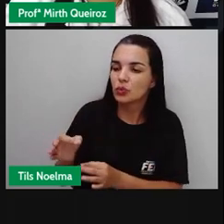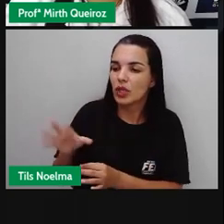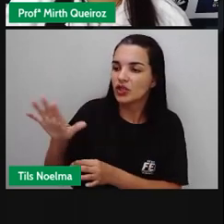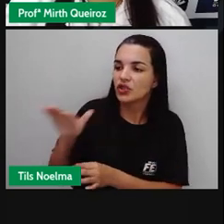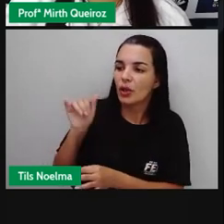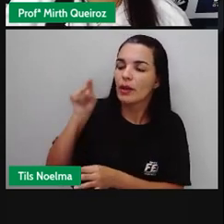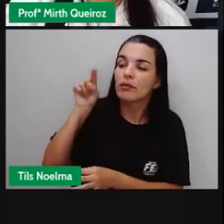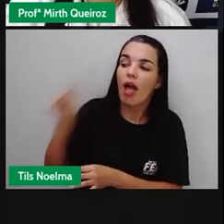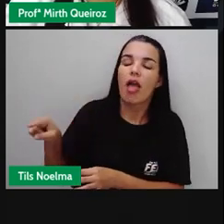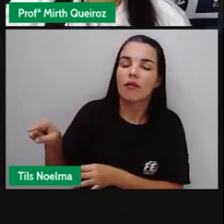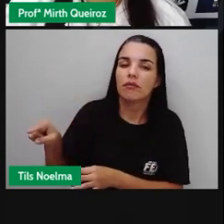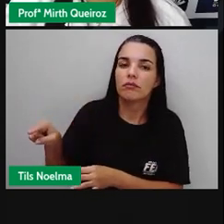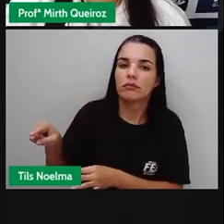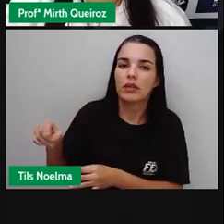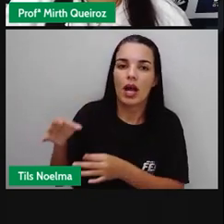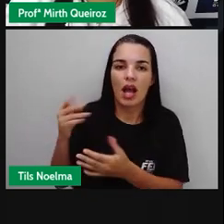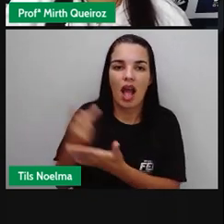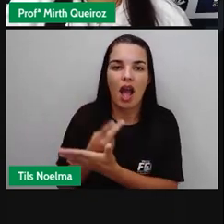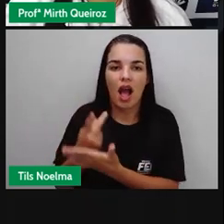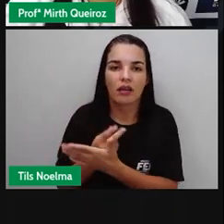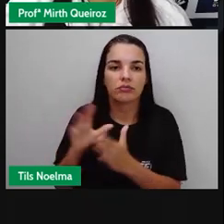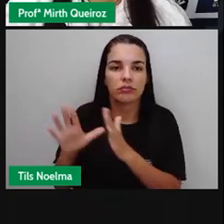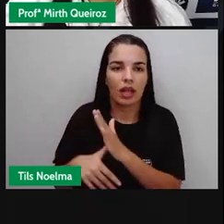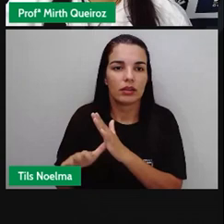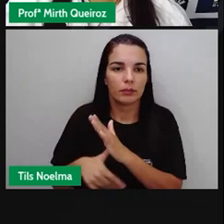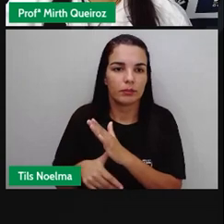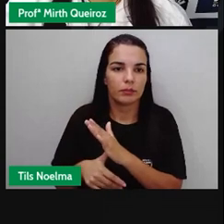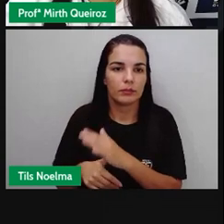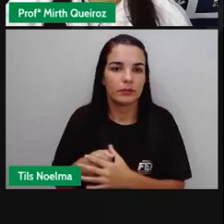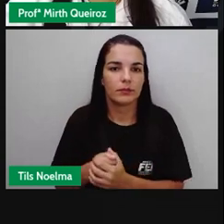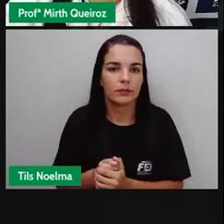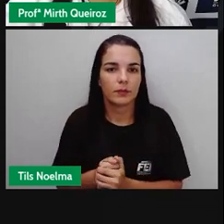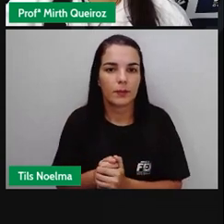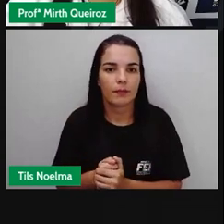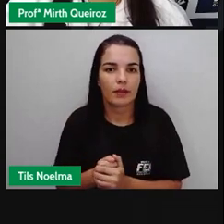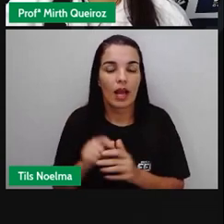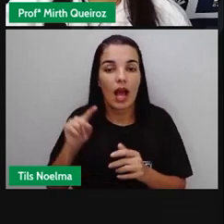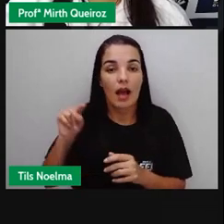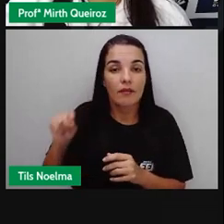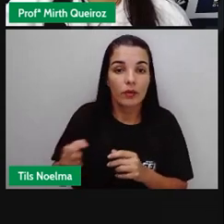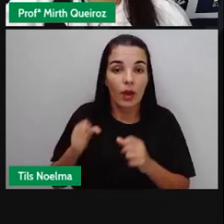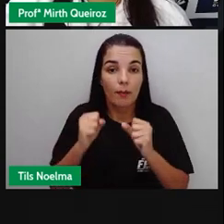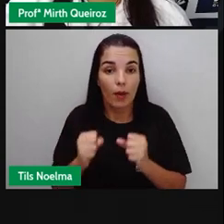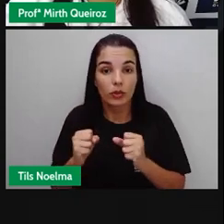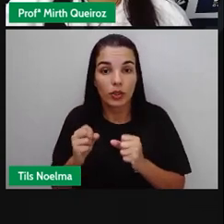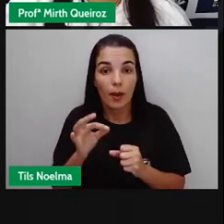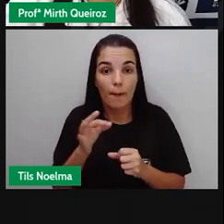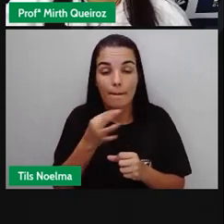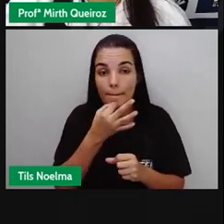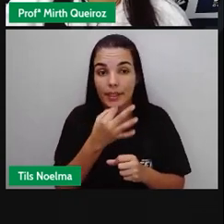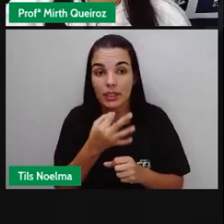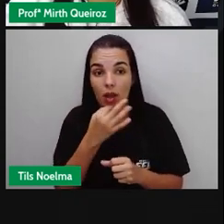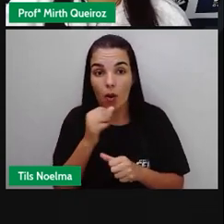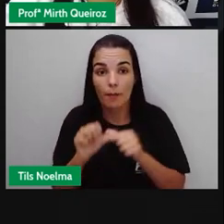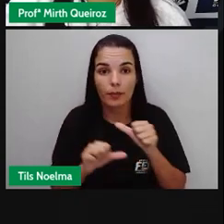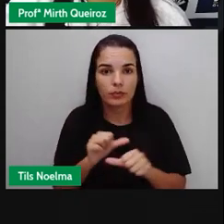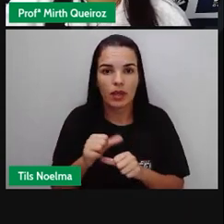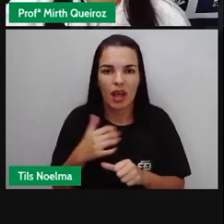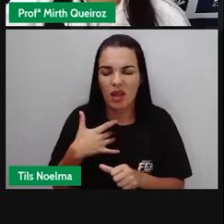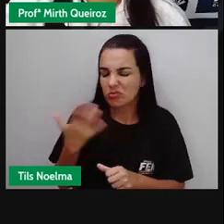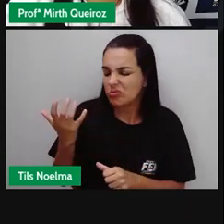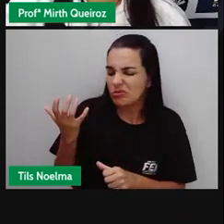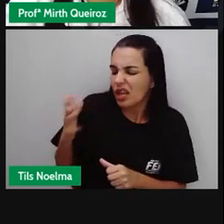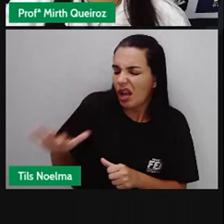chamando aqui o juiz de corrupto, né? A vírgula pode mudar uma opinião. Não quero ler.